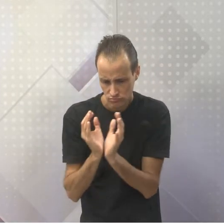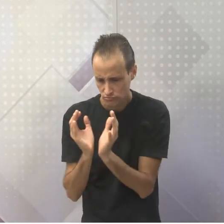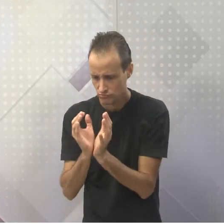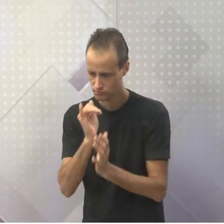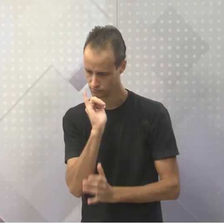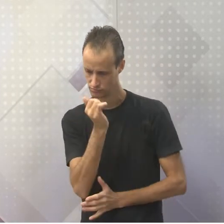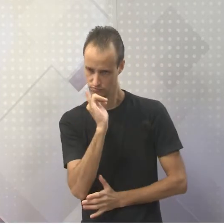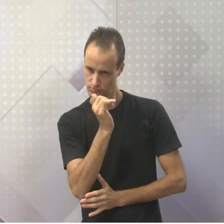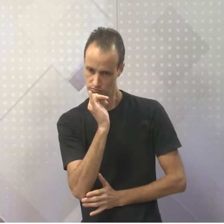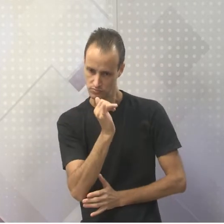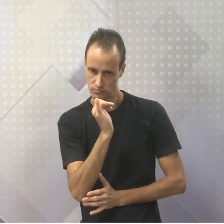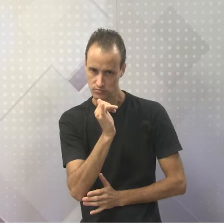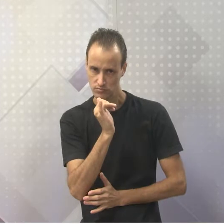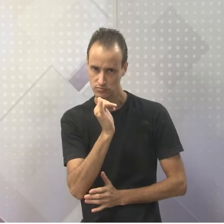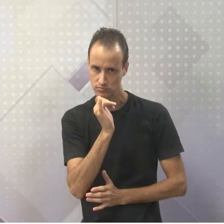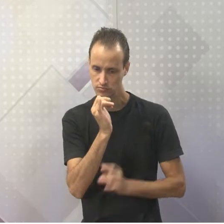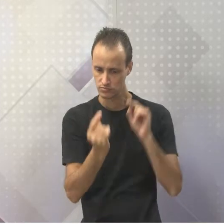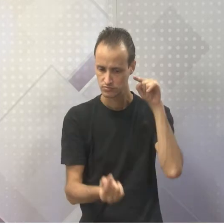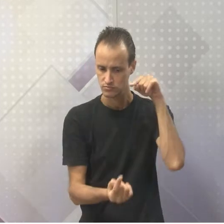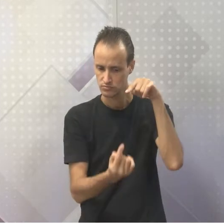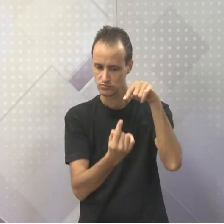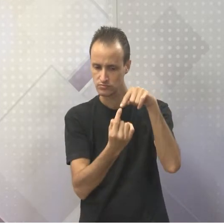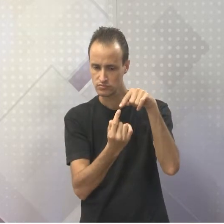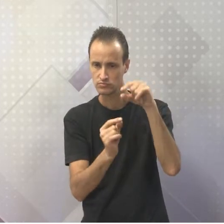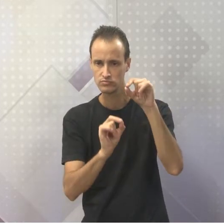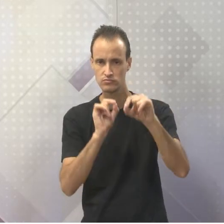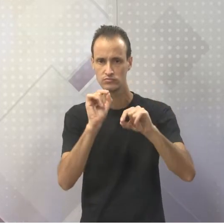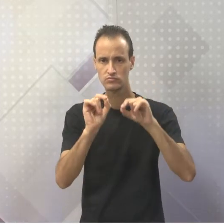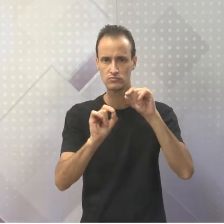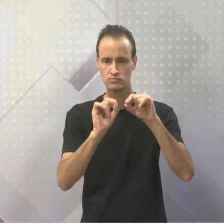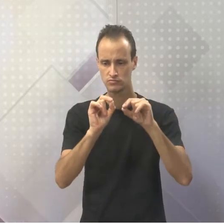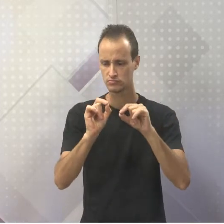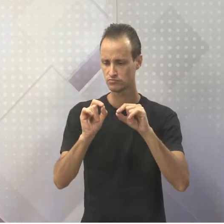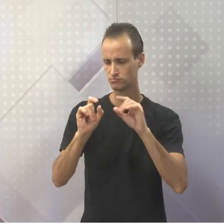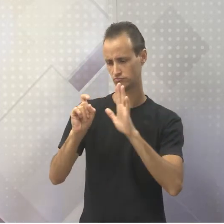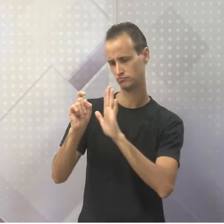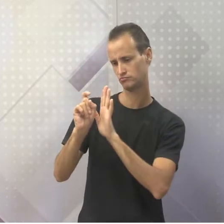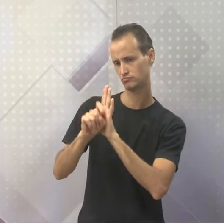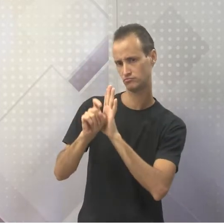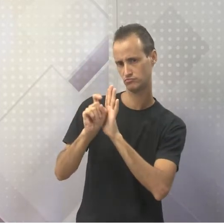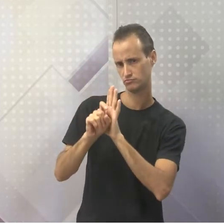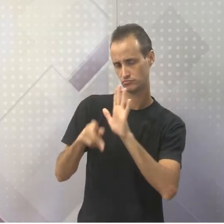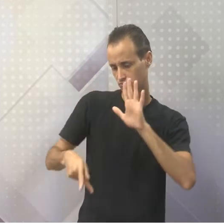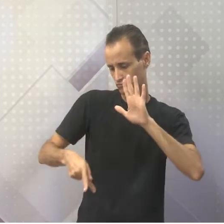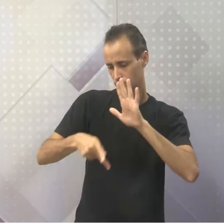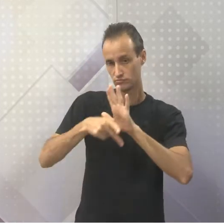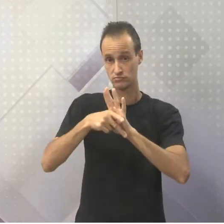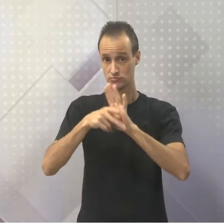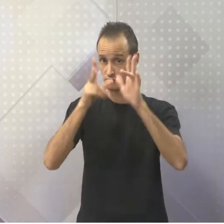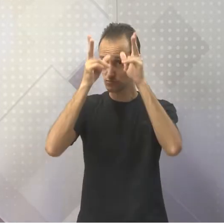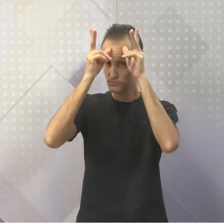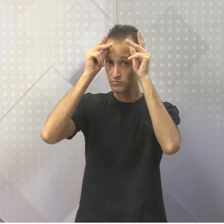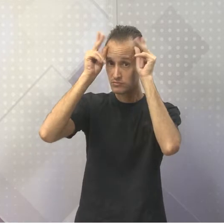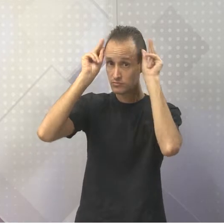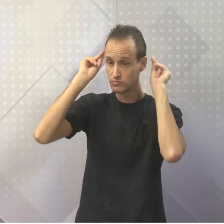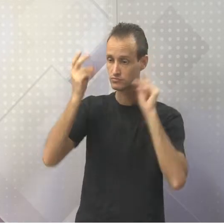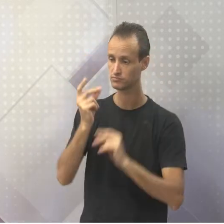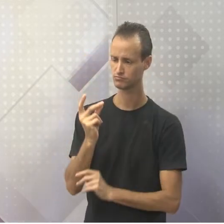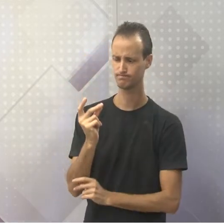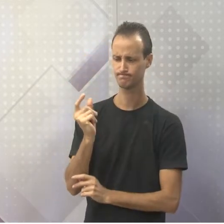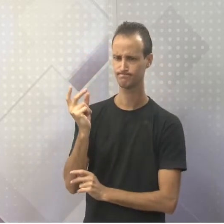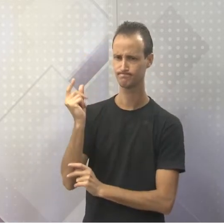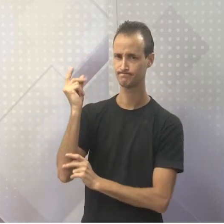narrativas relacionadas com os mitos dos gregos antigos. Dos